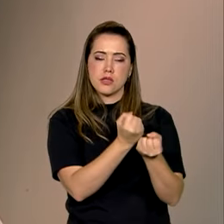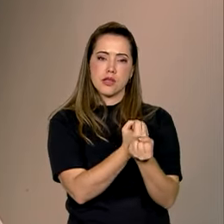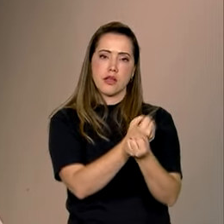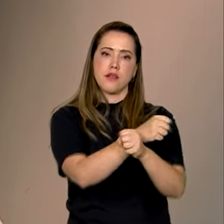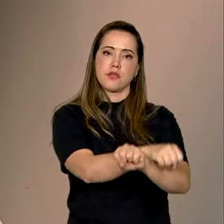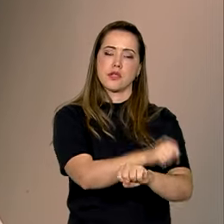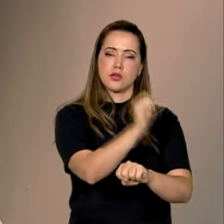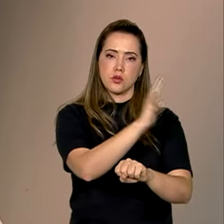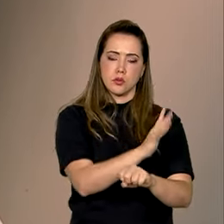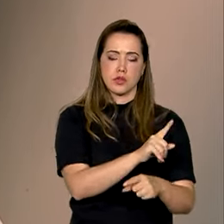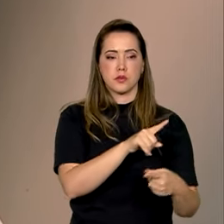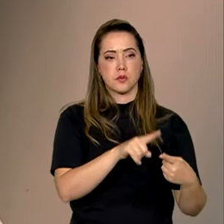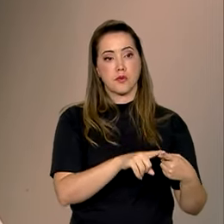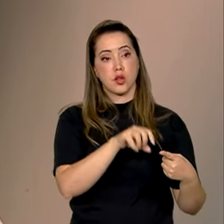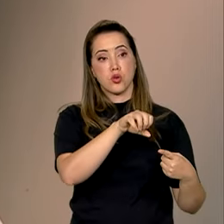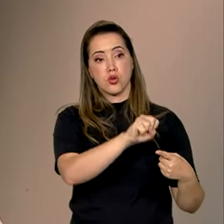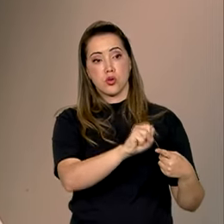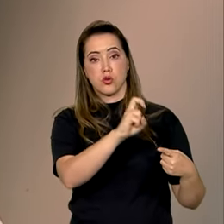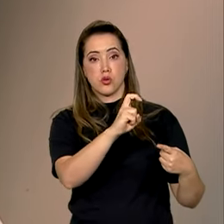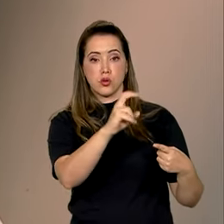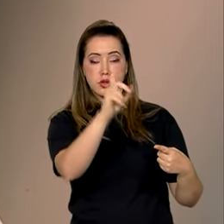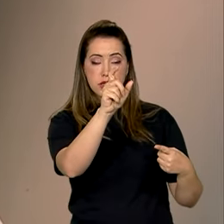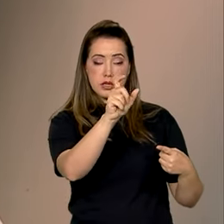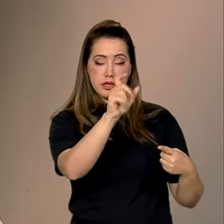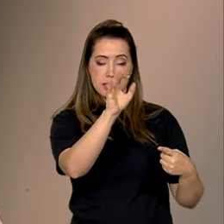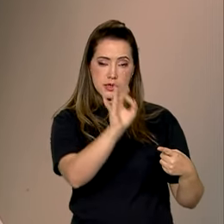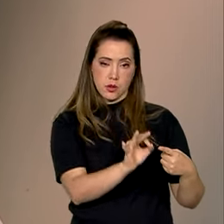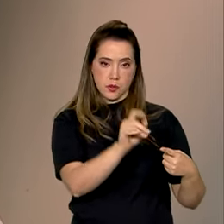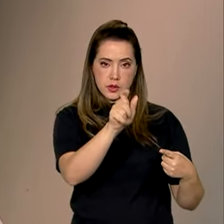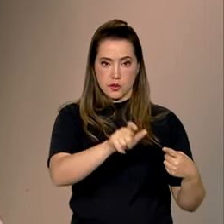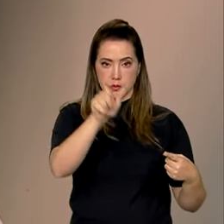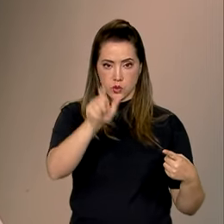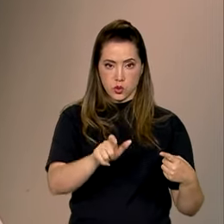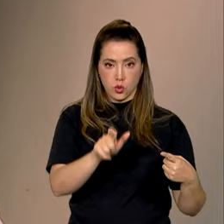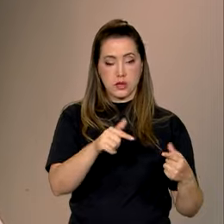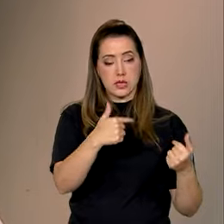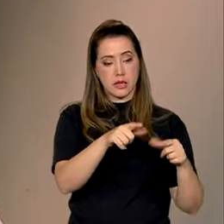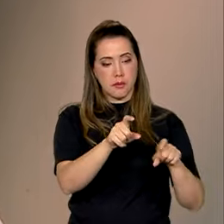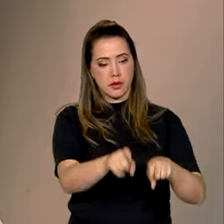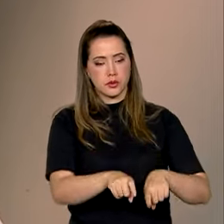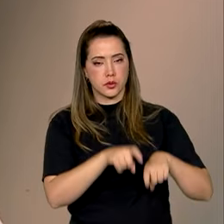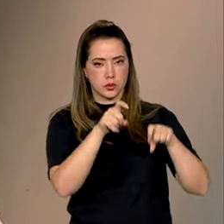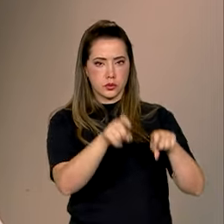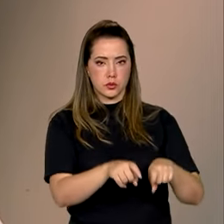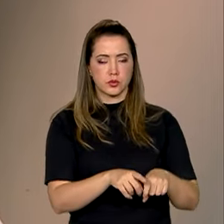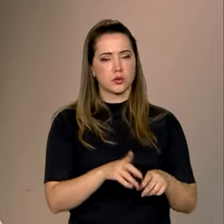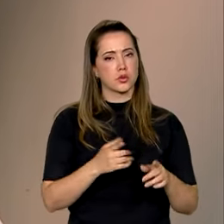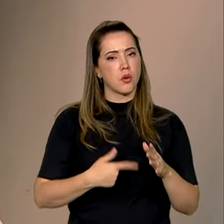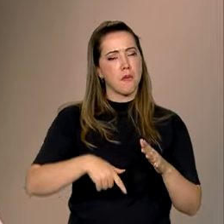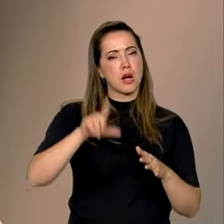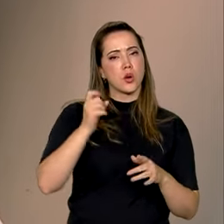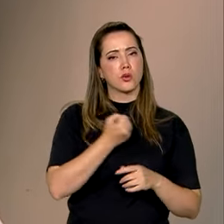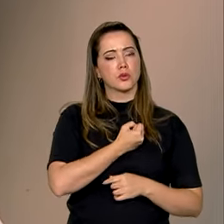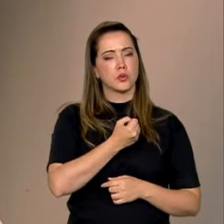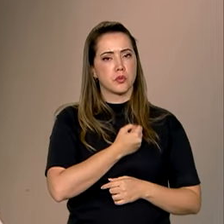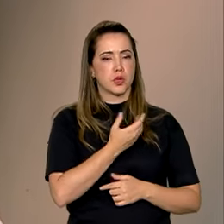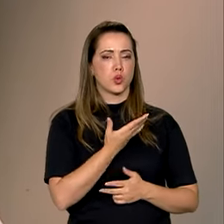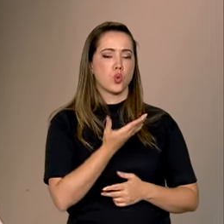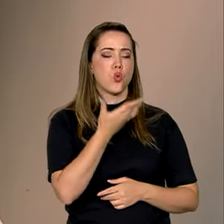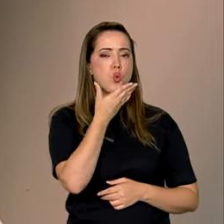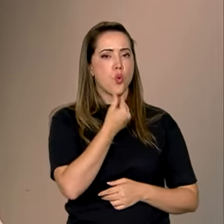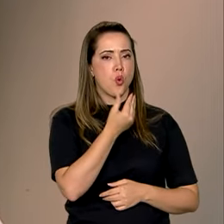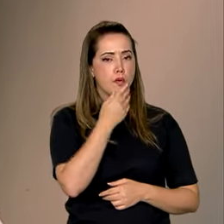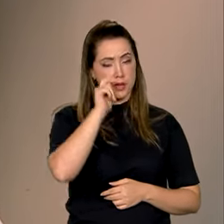antecipei que 85% dos trabalhadores resgatados são trabalhadores rurais. Então, nós temos a maioria dos trabalhadores são homens,